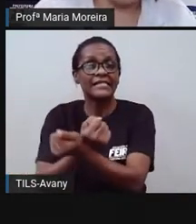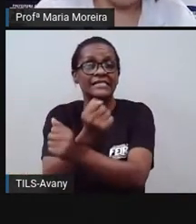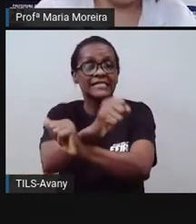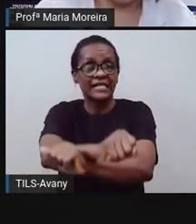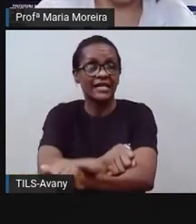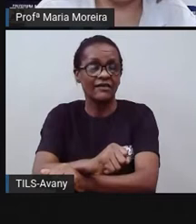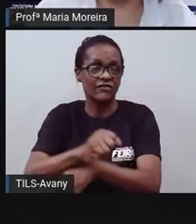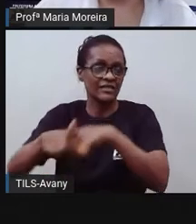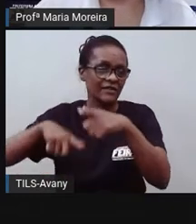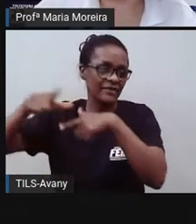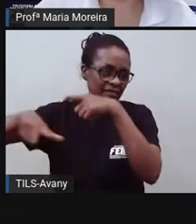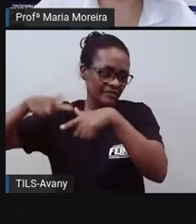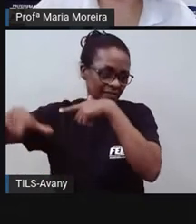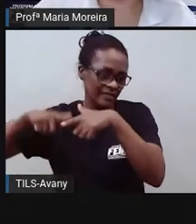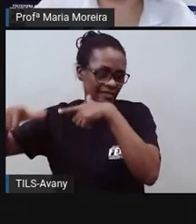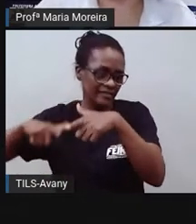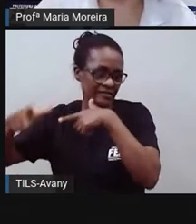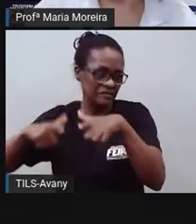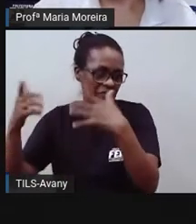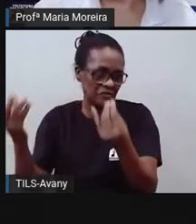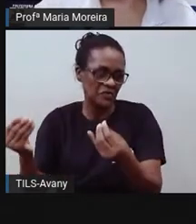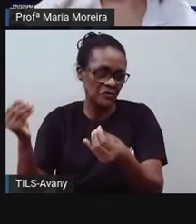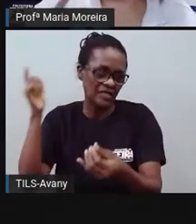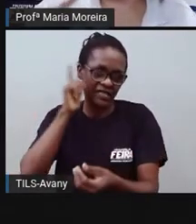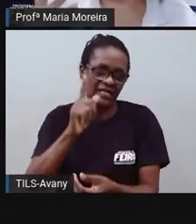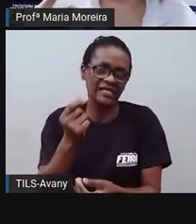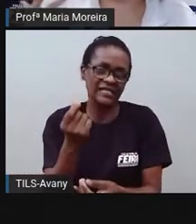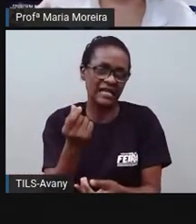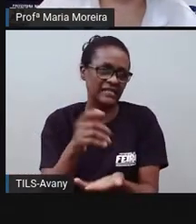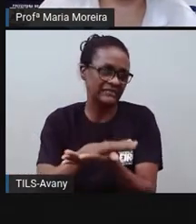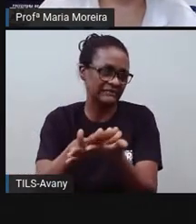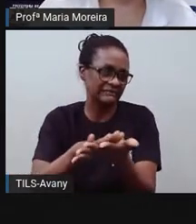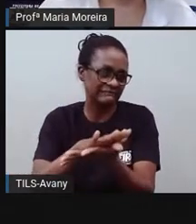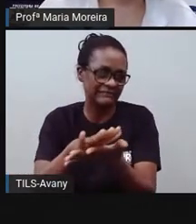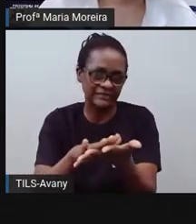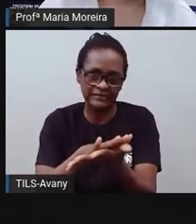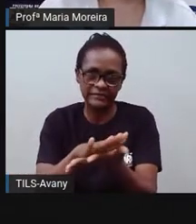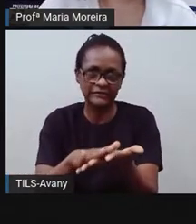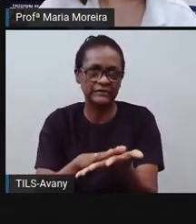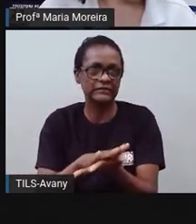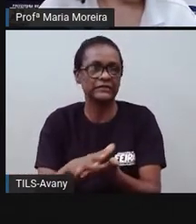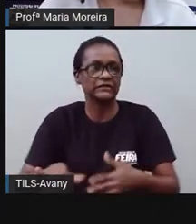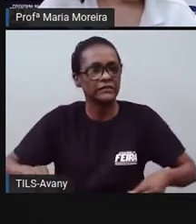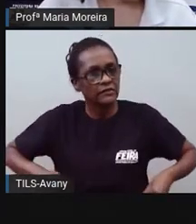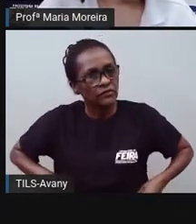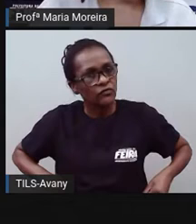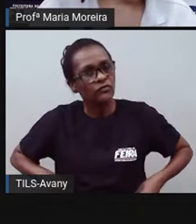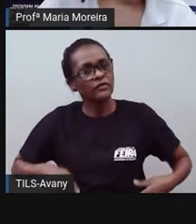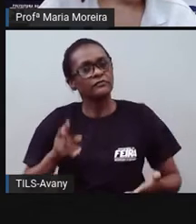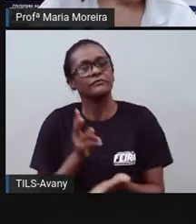que, às vezes, né? Algumas vezes, existem pessoas aí que acham natural